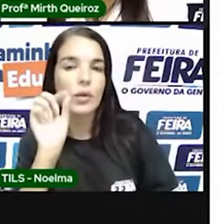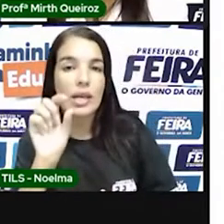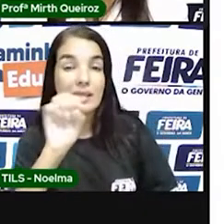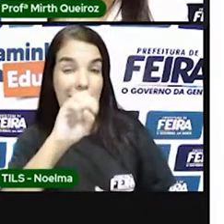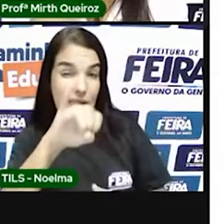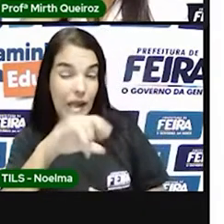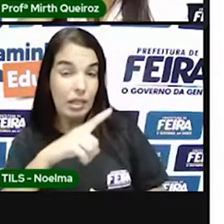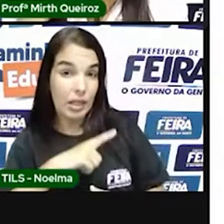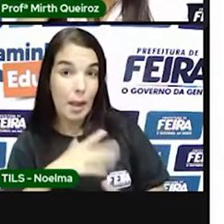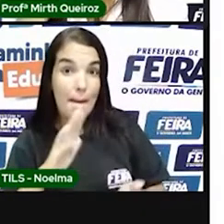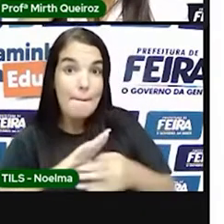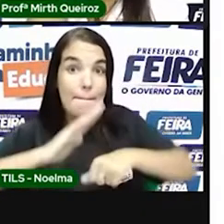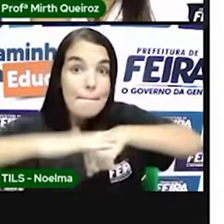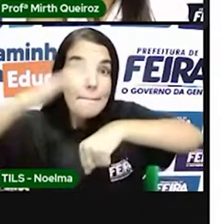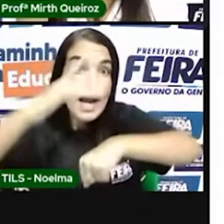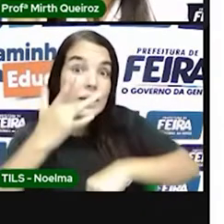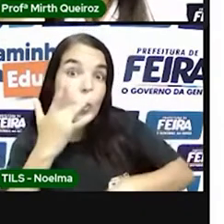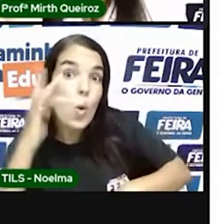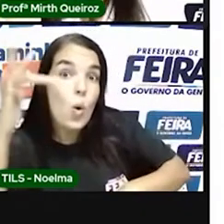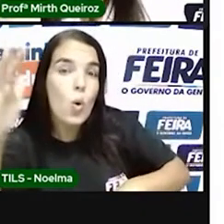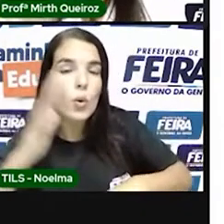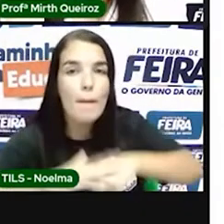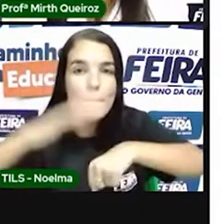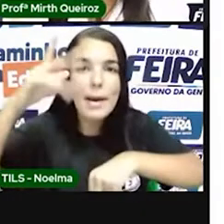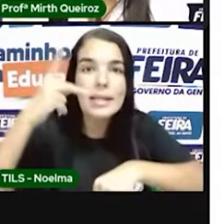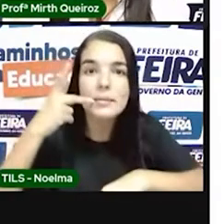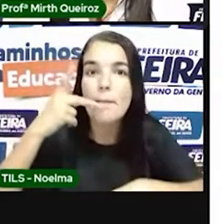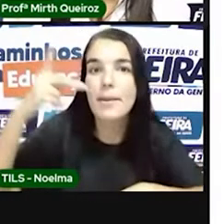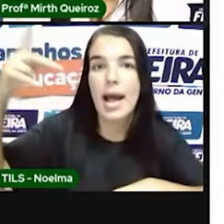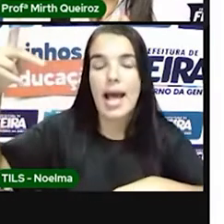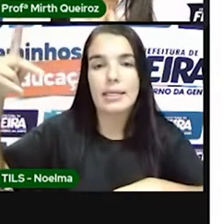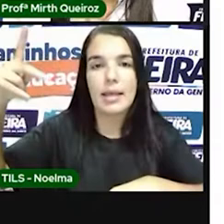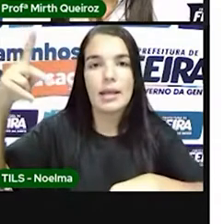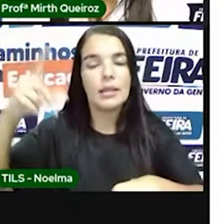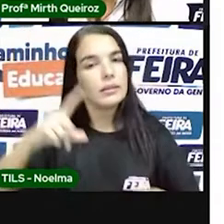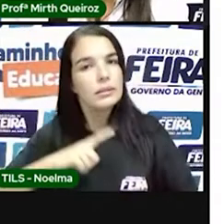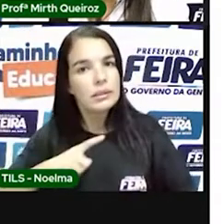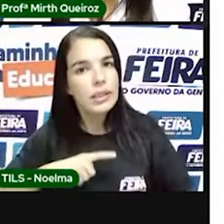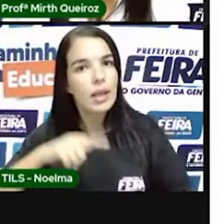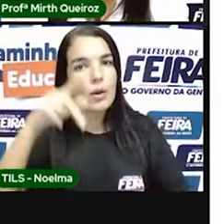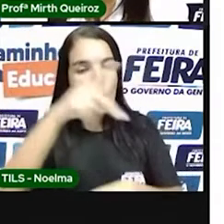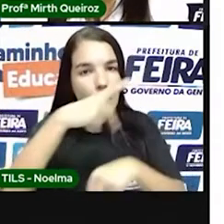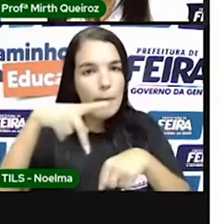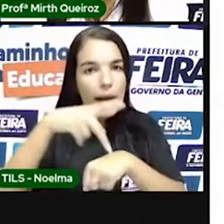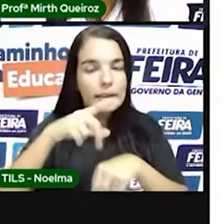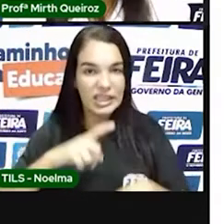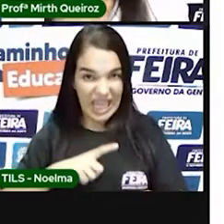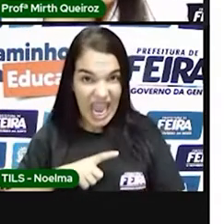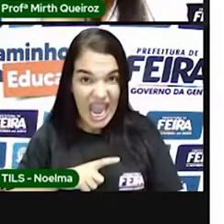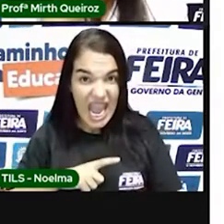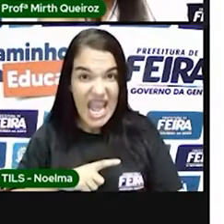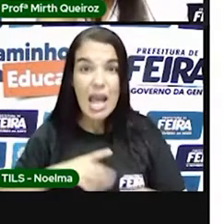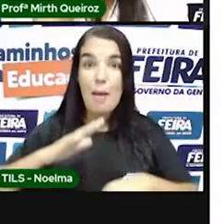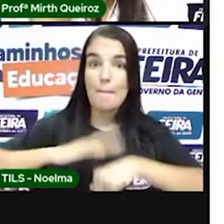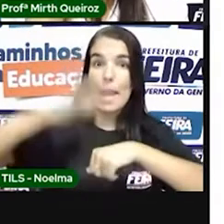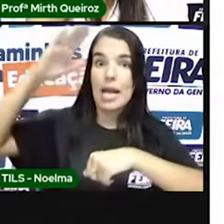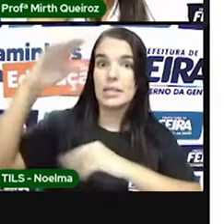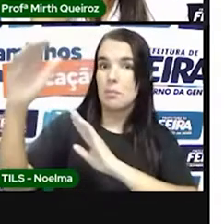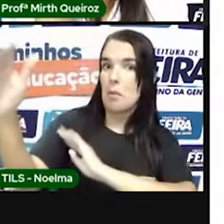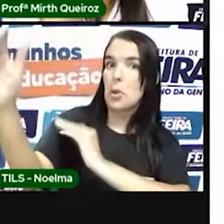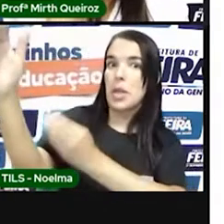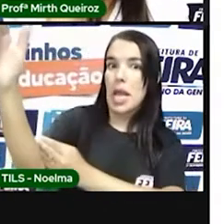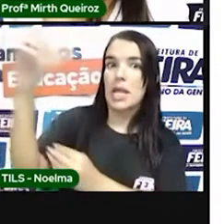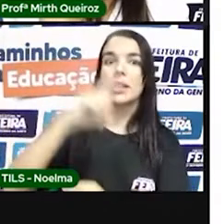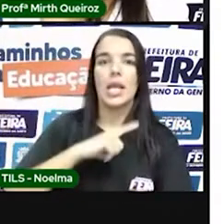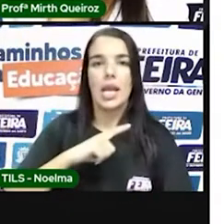mais metal, quanto mais, no caso, o ouro e a prata, esse país tivesse, mais poder também ele teria. Então,